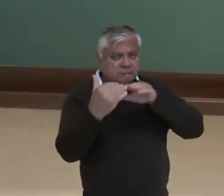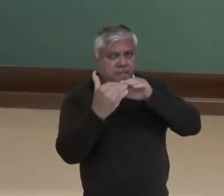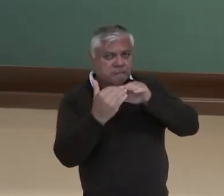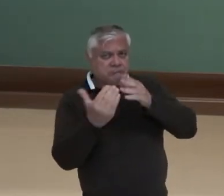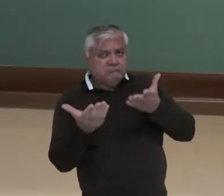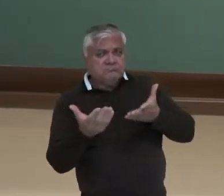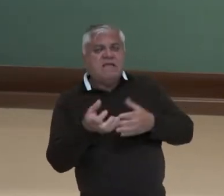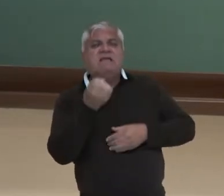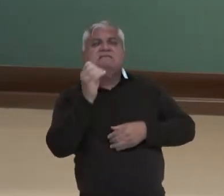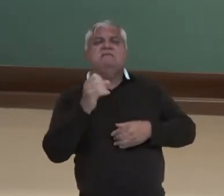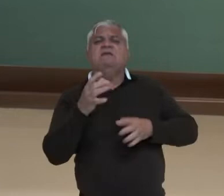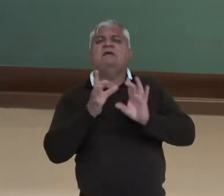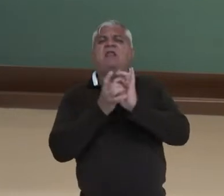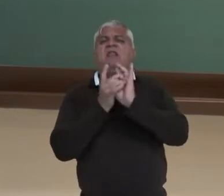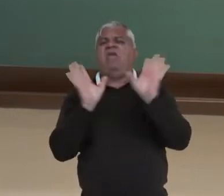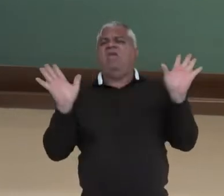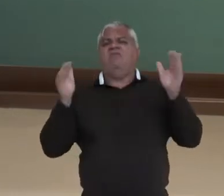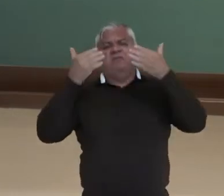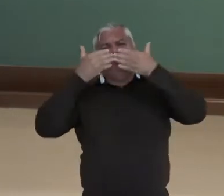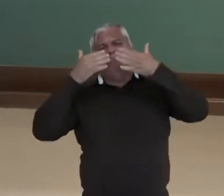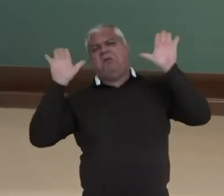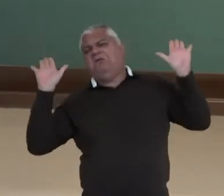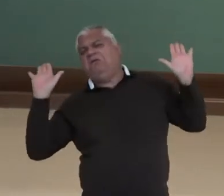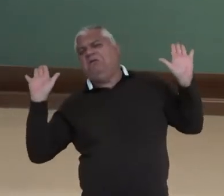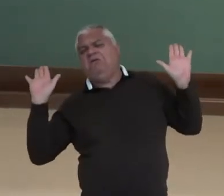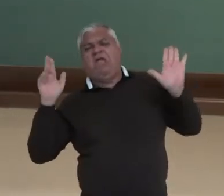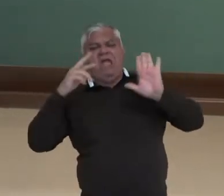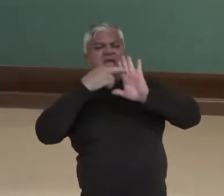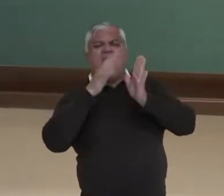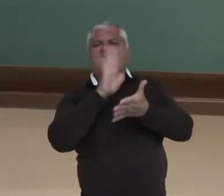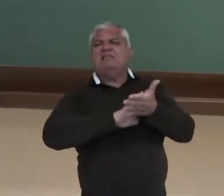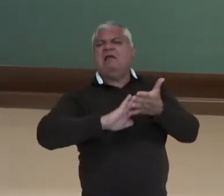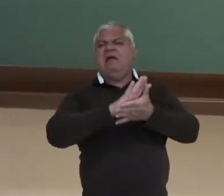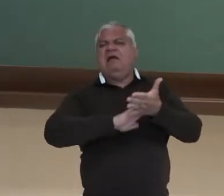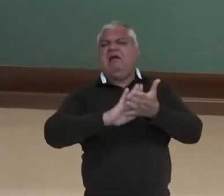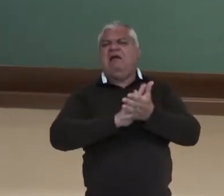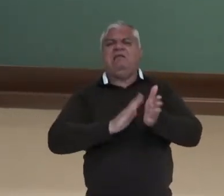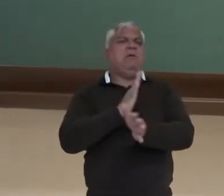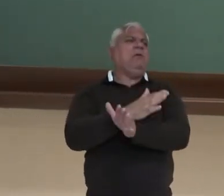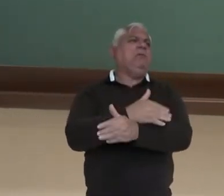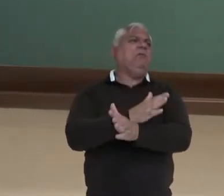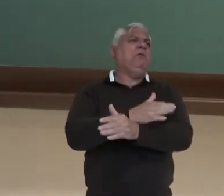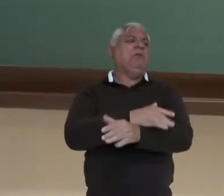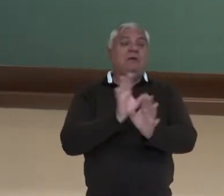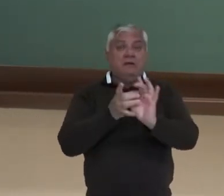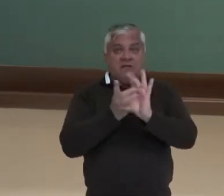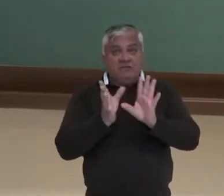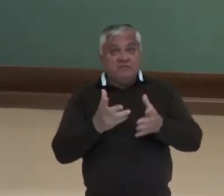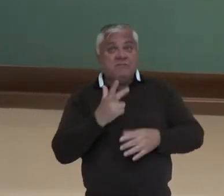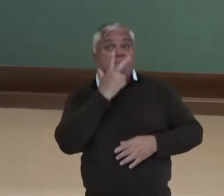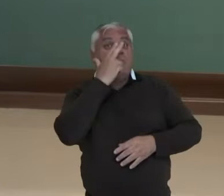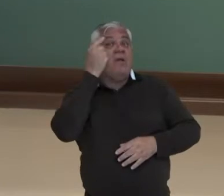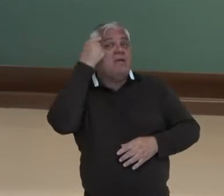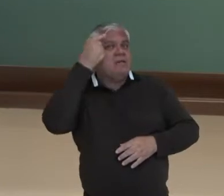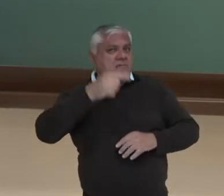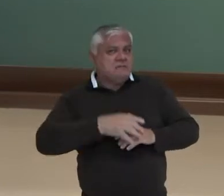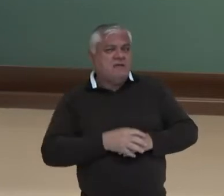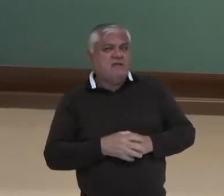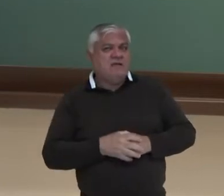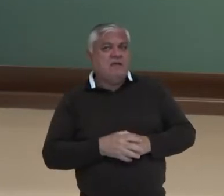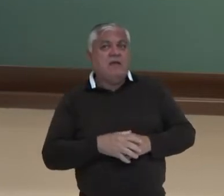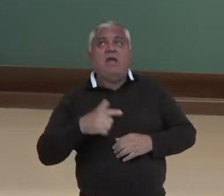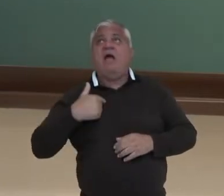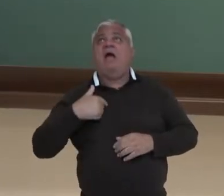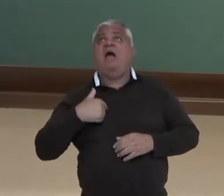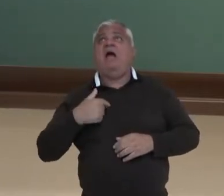permitido às pessoas? Não tivesse nenhuma regra que proibisse? Imagina eu, ah, eu preciso de um